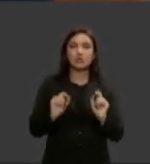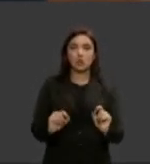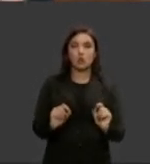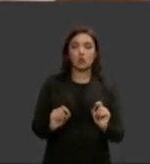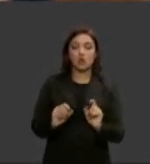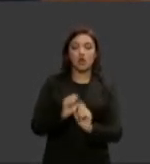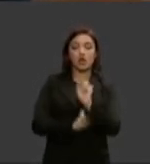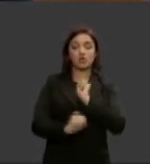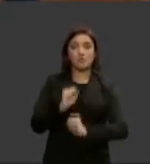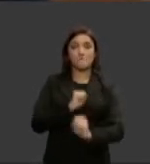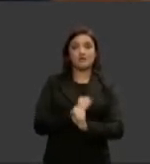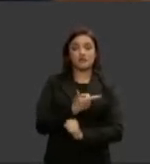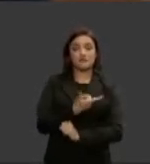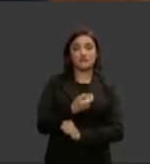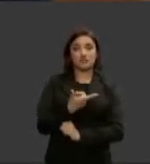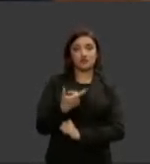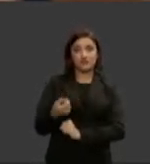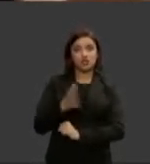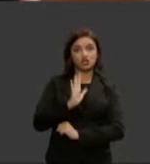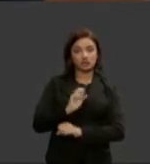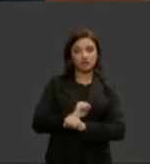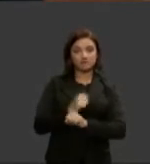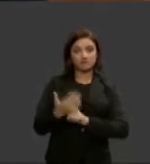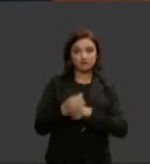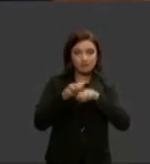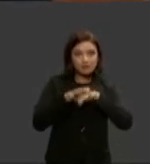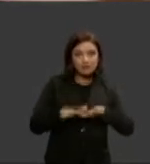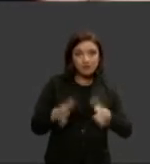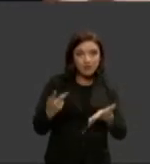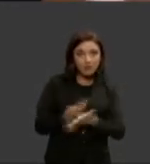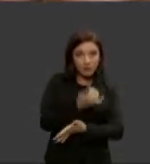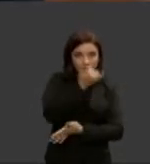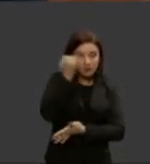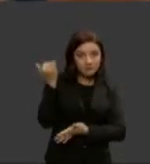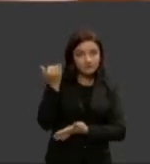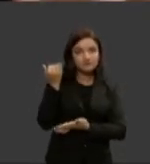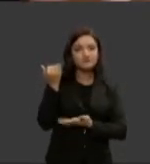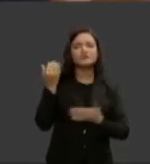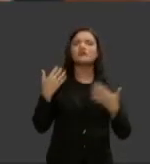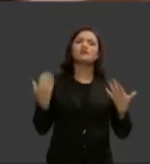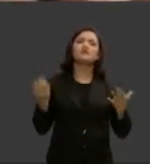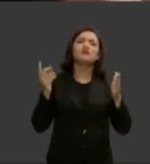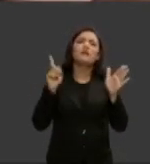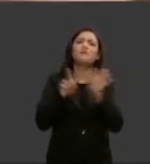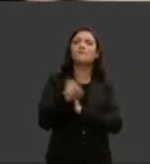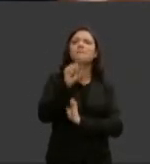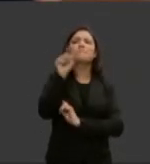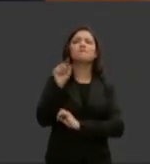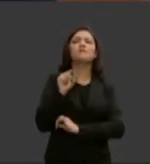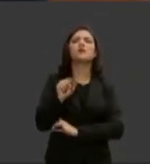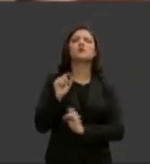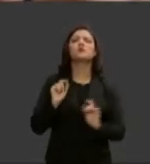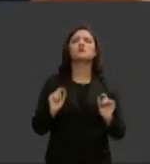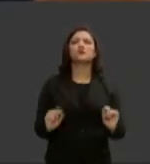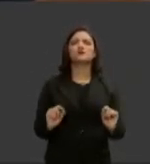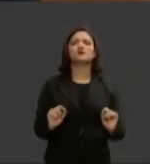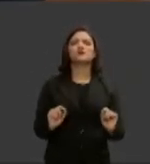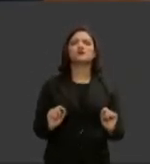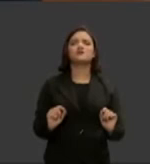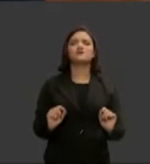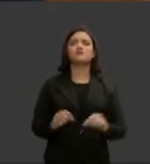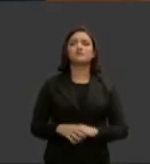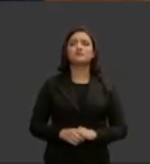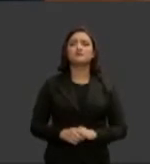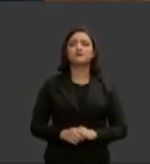feita no ano passado já no período da pandemia e vai perguntar fazer aquela pergunta daquela frase que todo mundo conhece afinal de